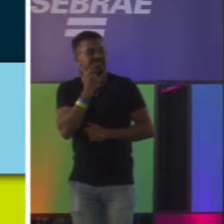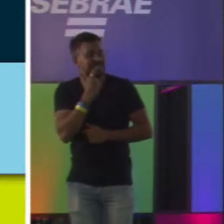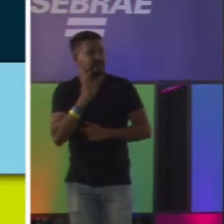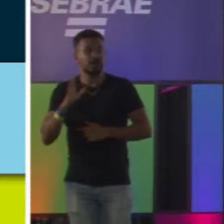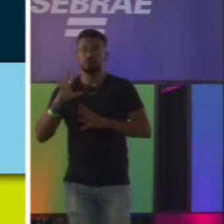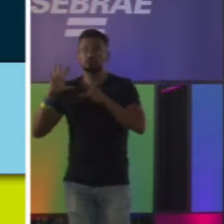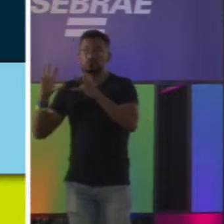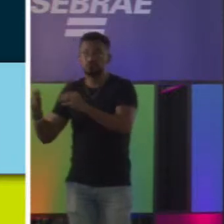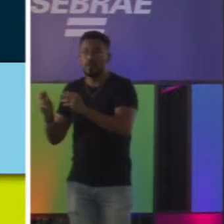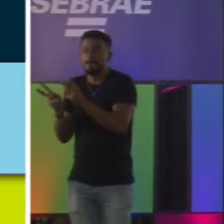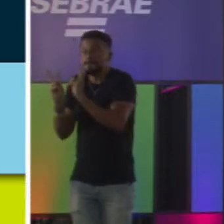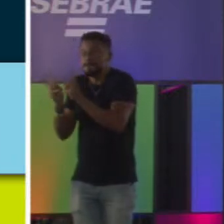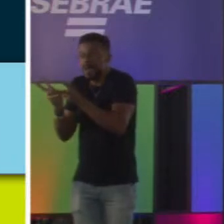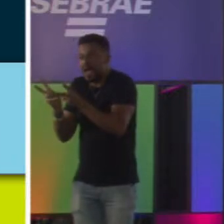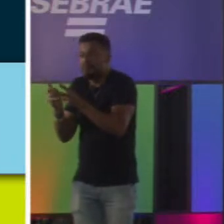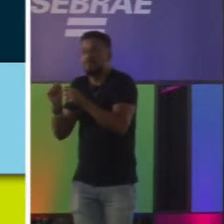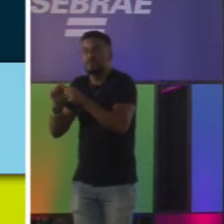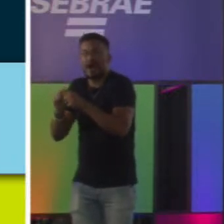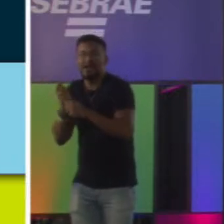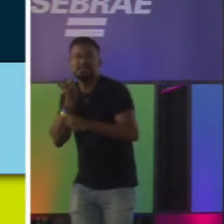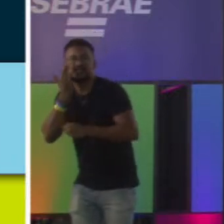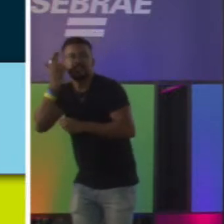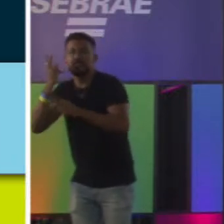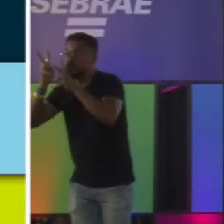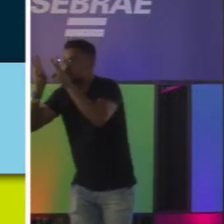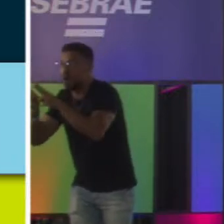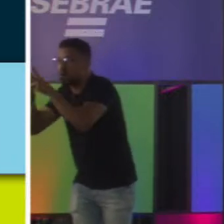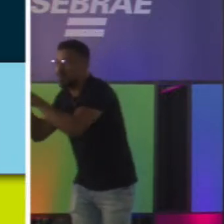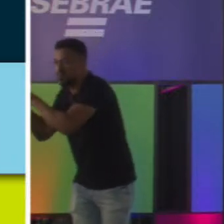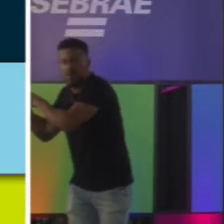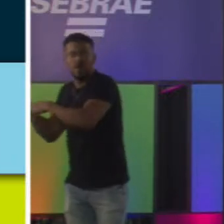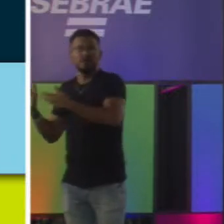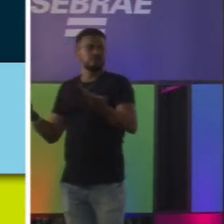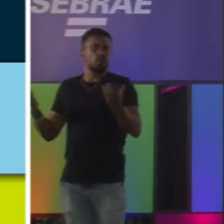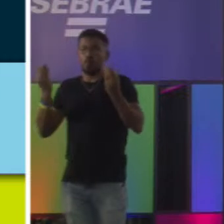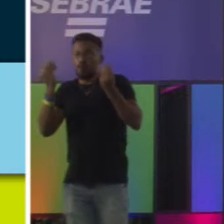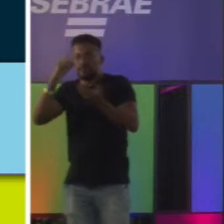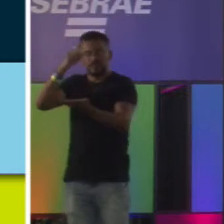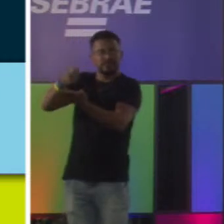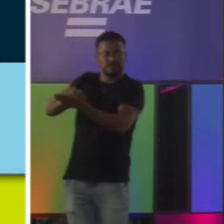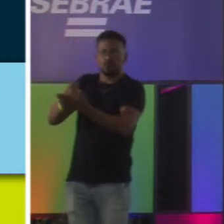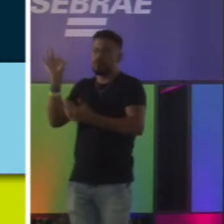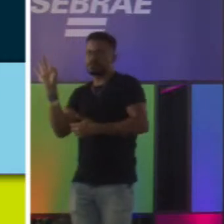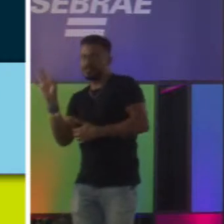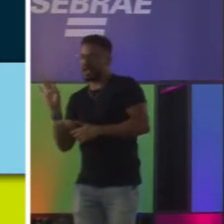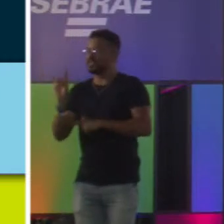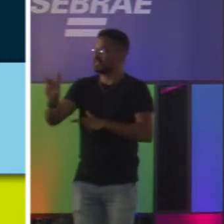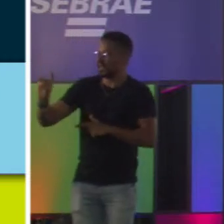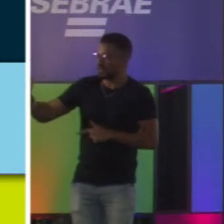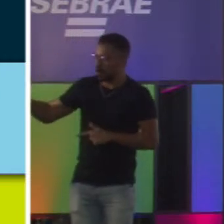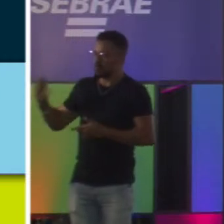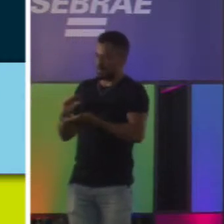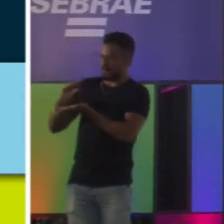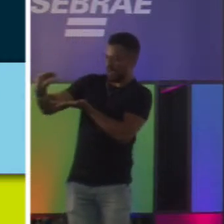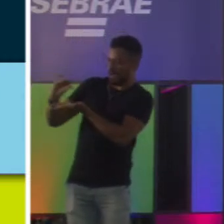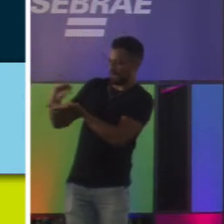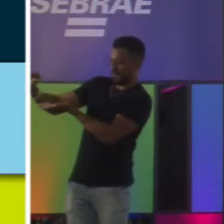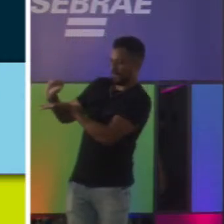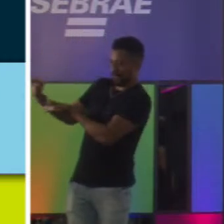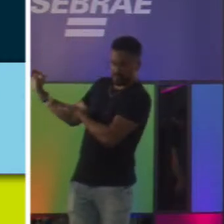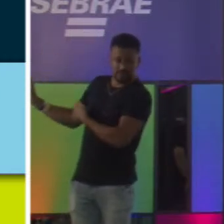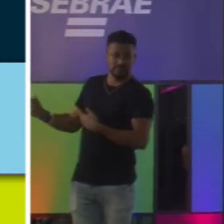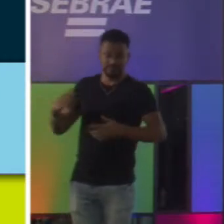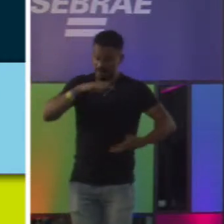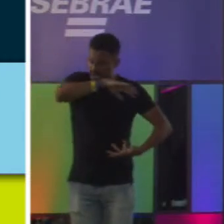eles estão no mesmo procedimento, dois a três dentistas no mesmo procedimento, fica difícil definir qual é a porcentagem de cada um na hora de receber. atar